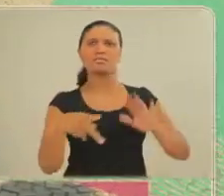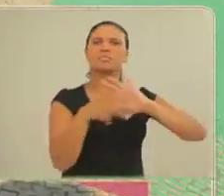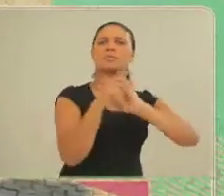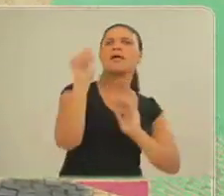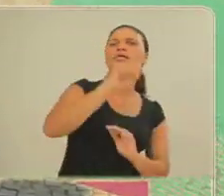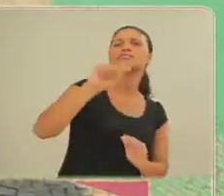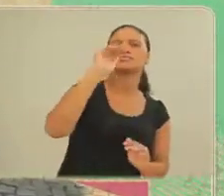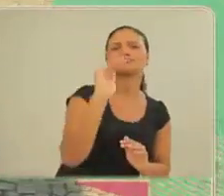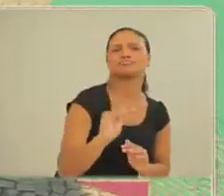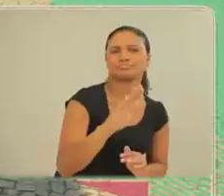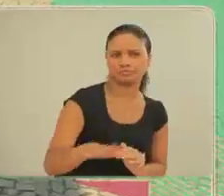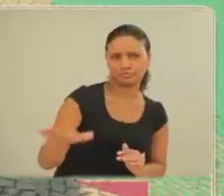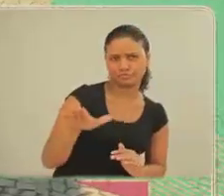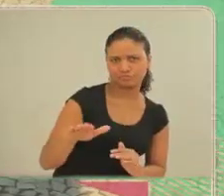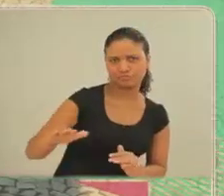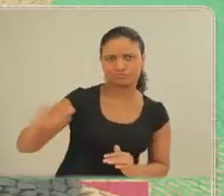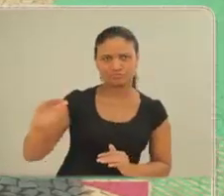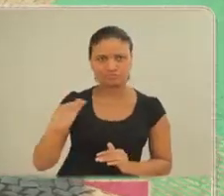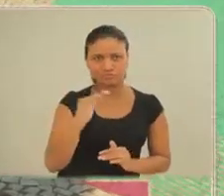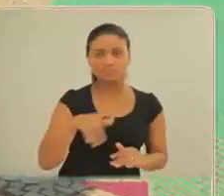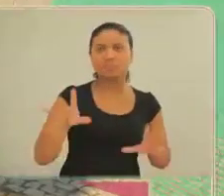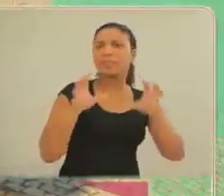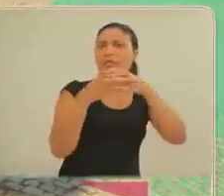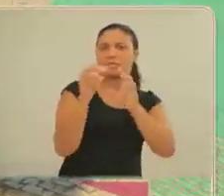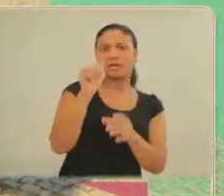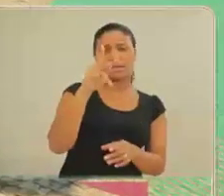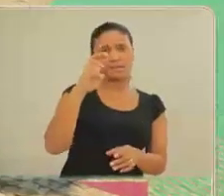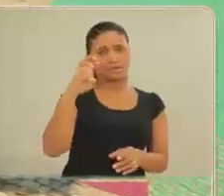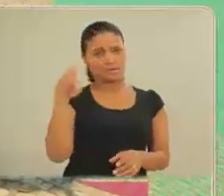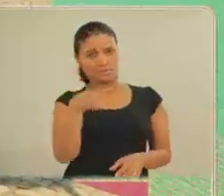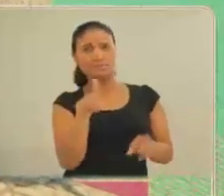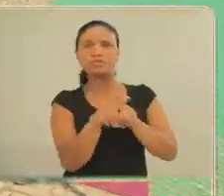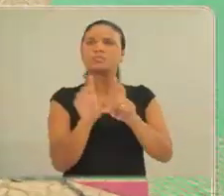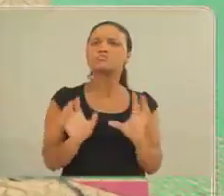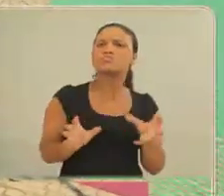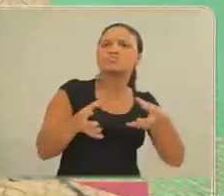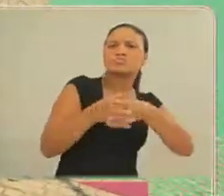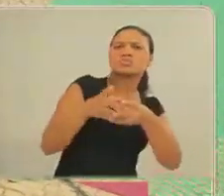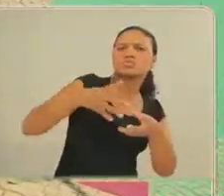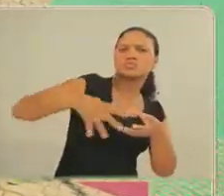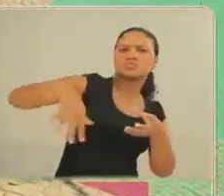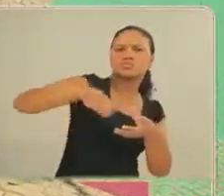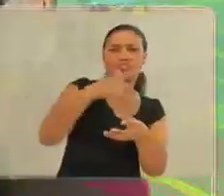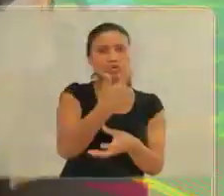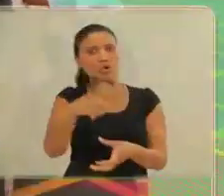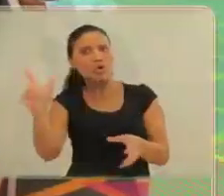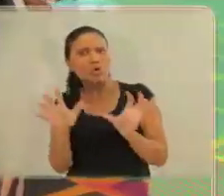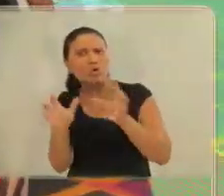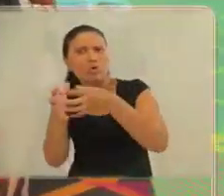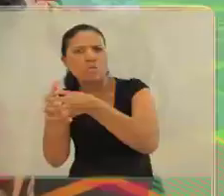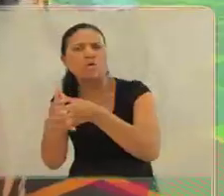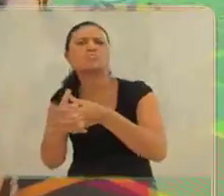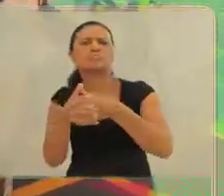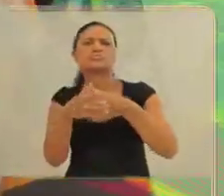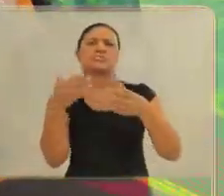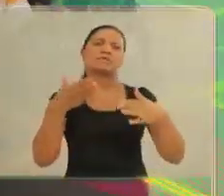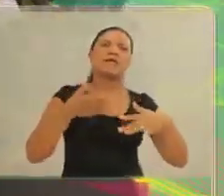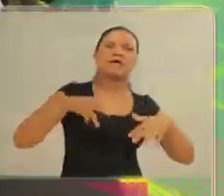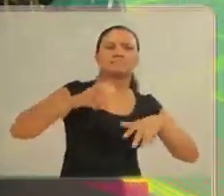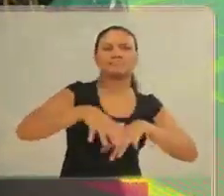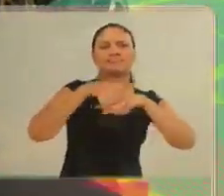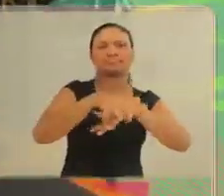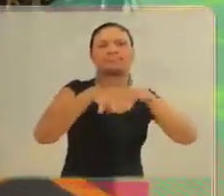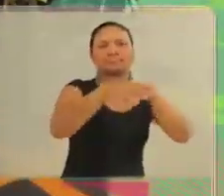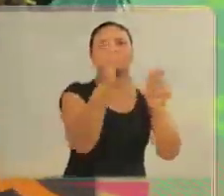praticante esporte radicais, e um dos idealizadores do projeto Superação Rio, aqui no Rio de Janeiro, onde a gente já vai para a quarta edição.